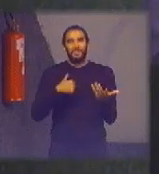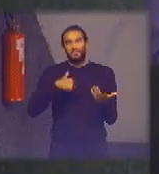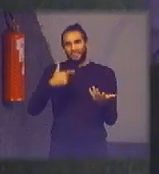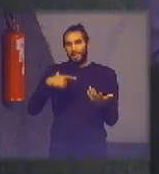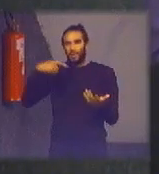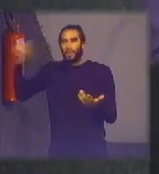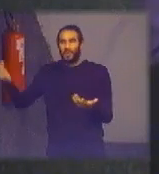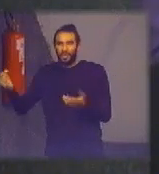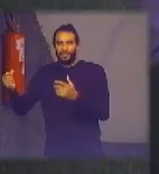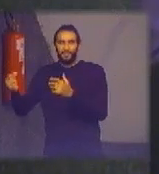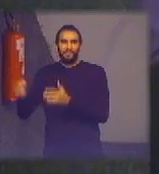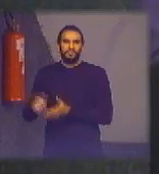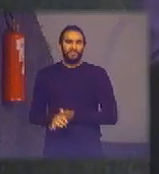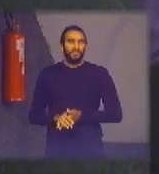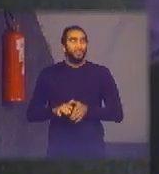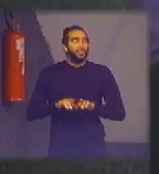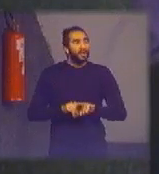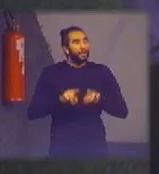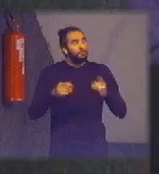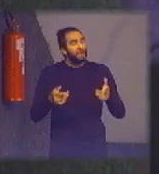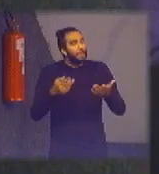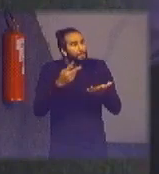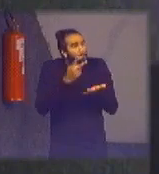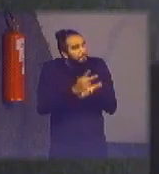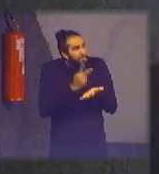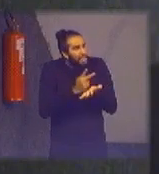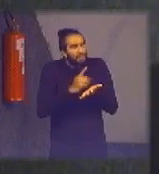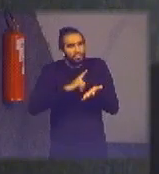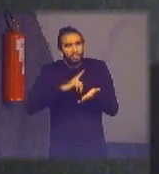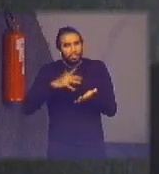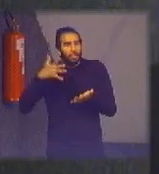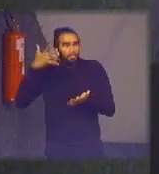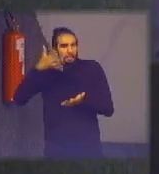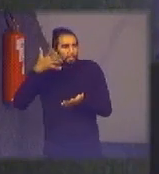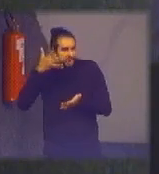mas mesmo talvez saindo e tendo uma palestra